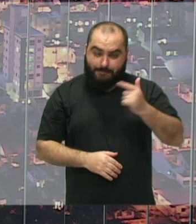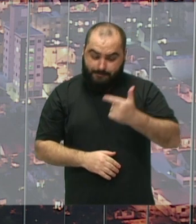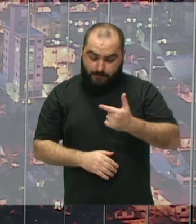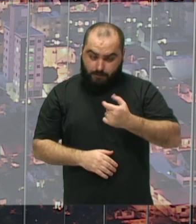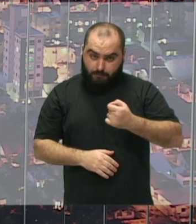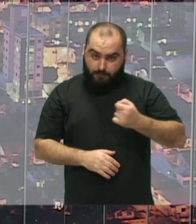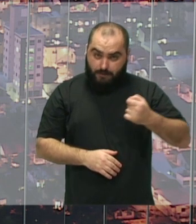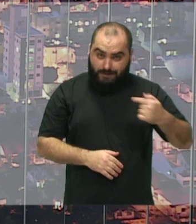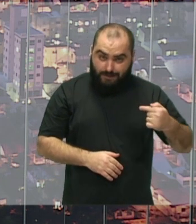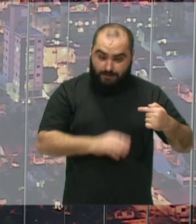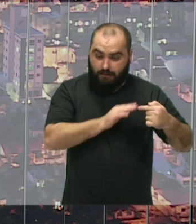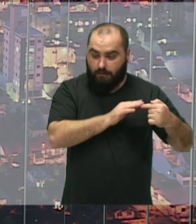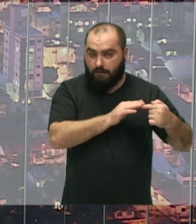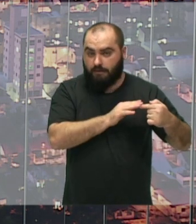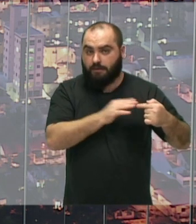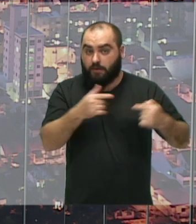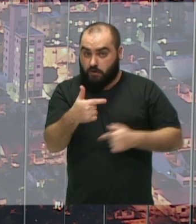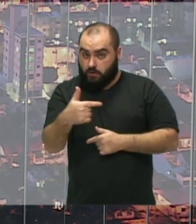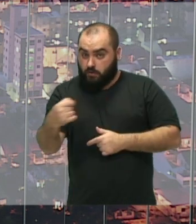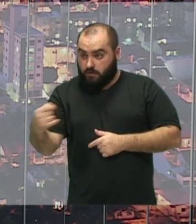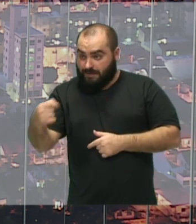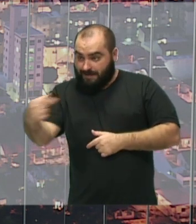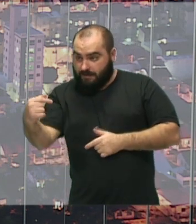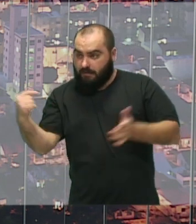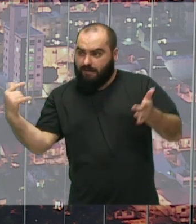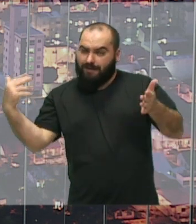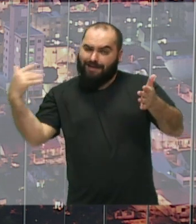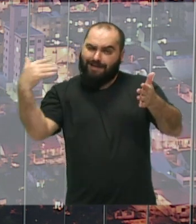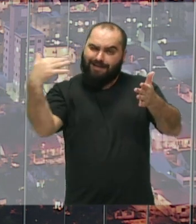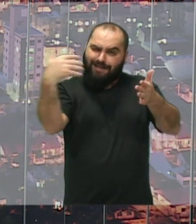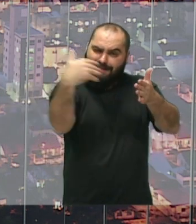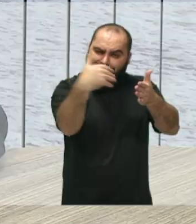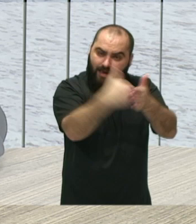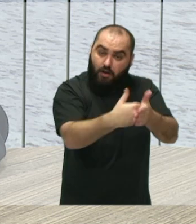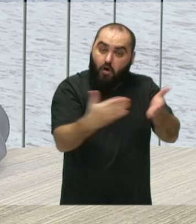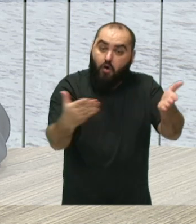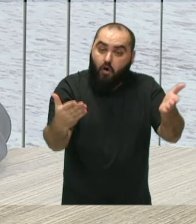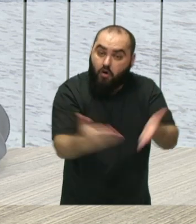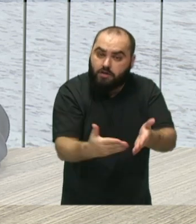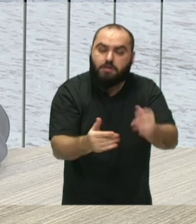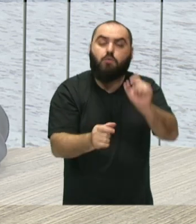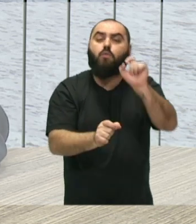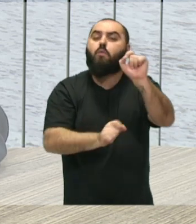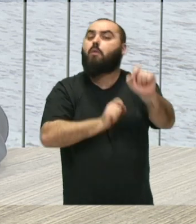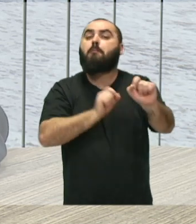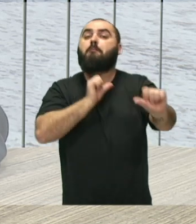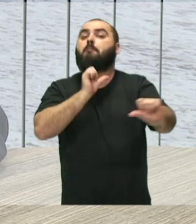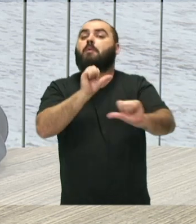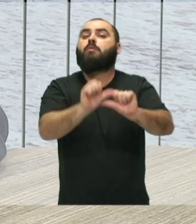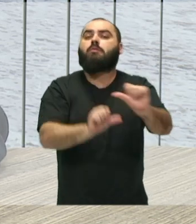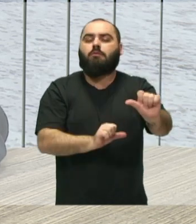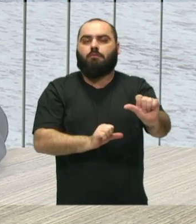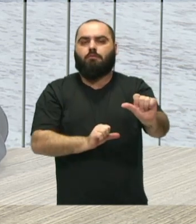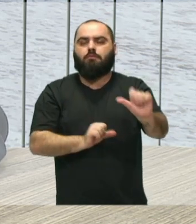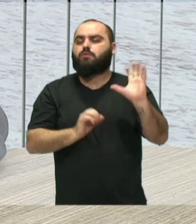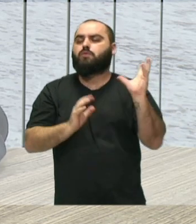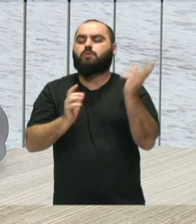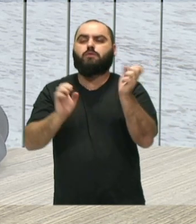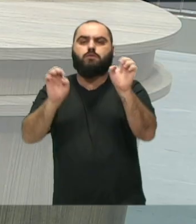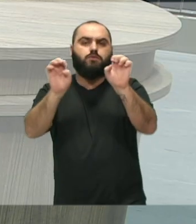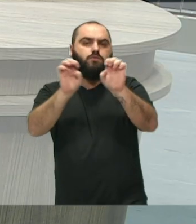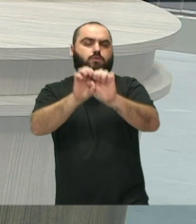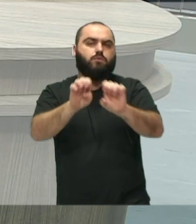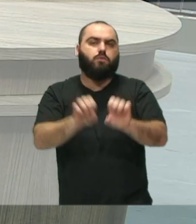cursos oferecidos, de técnicas desenvolvidas, de relacionamento com os alunos e até